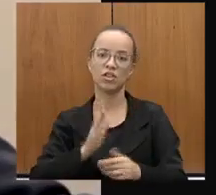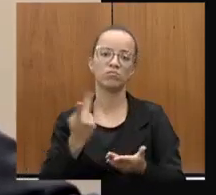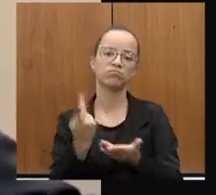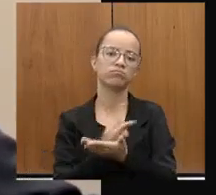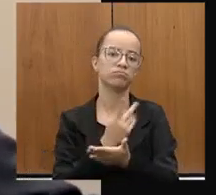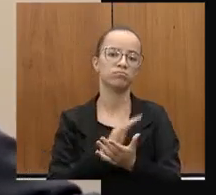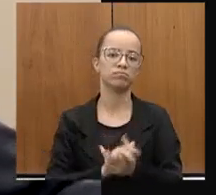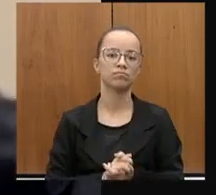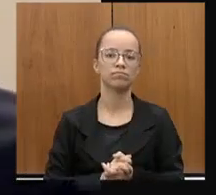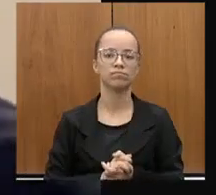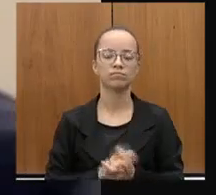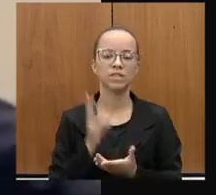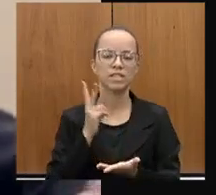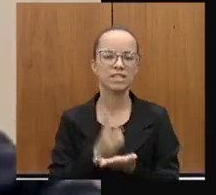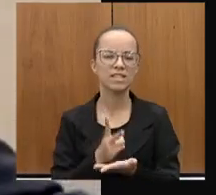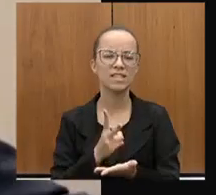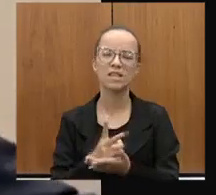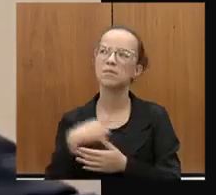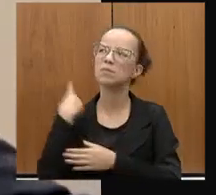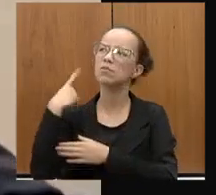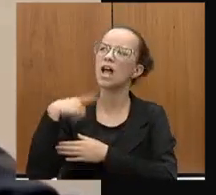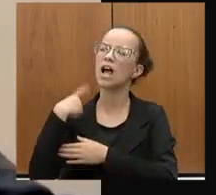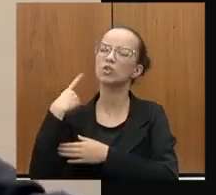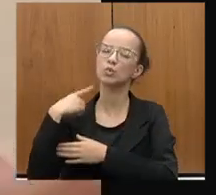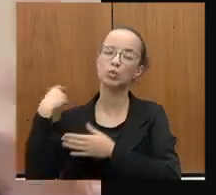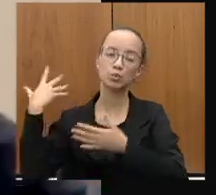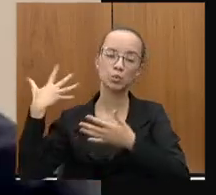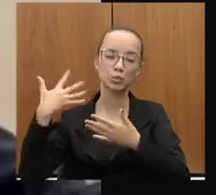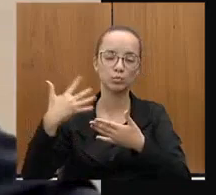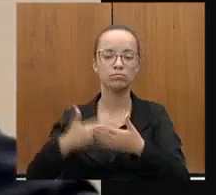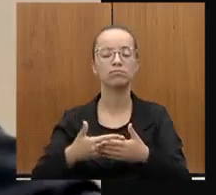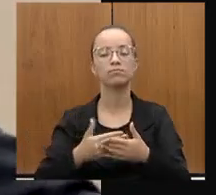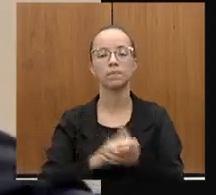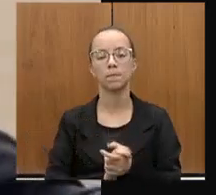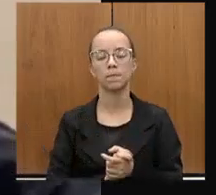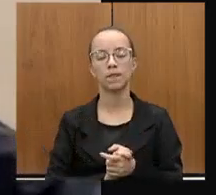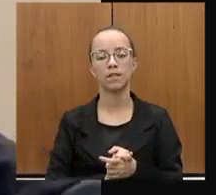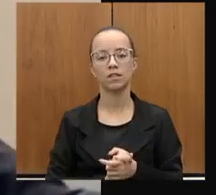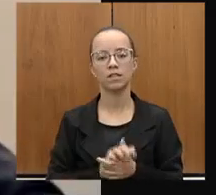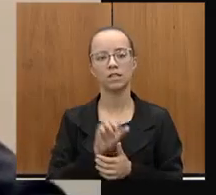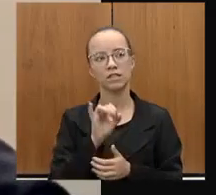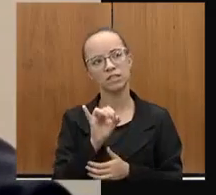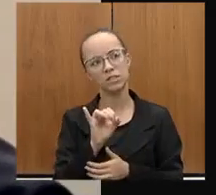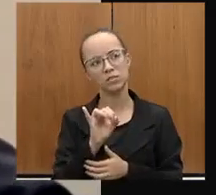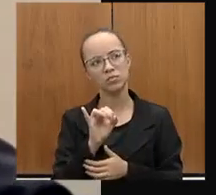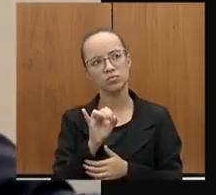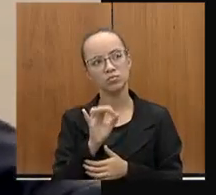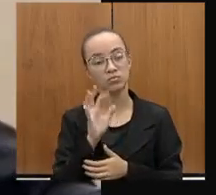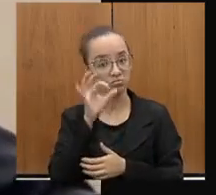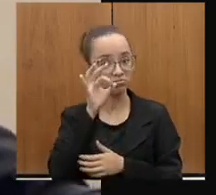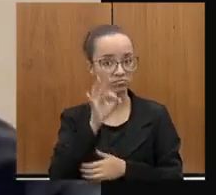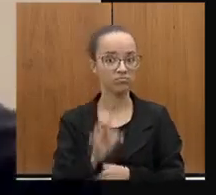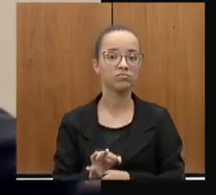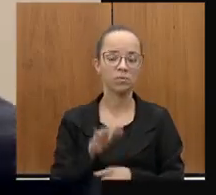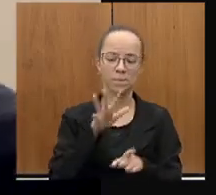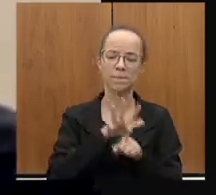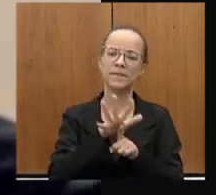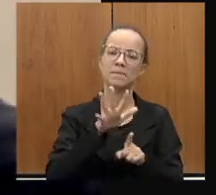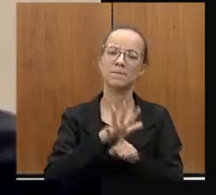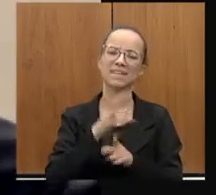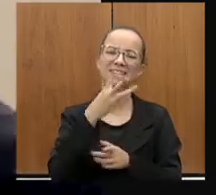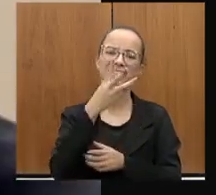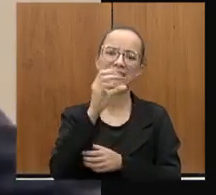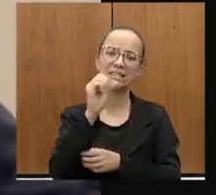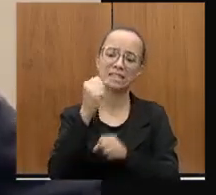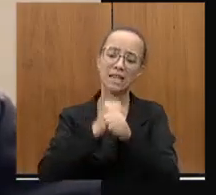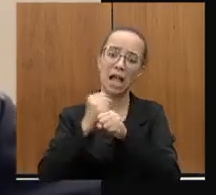pleito de muitos deputados. Salvo engano, nós estamos falando aí de uma demanda de mais de 30